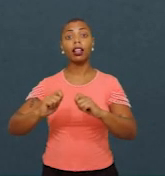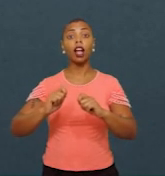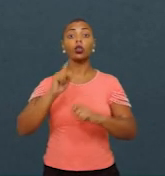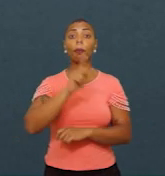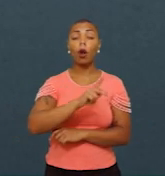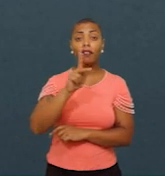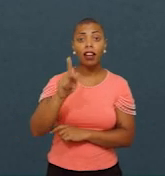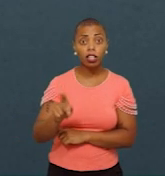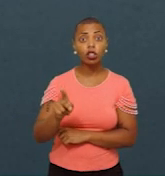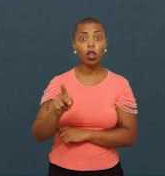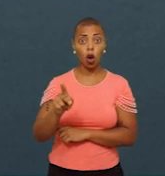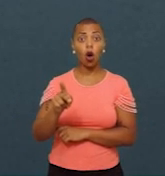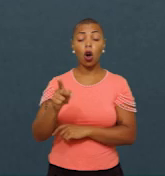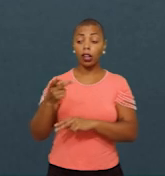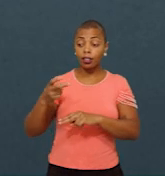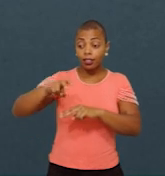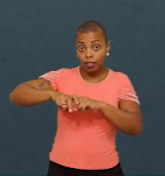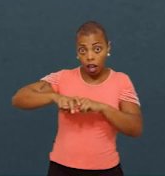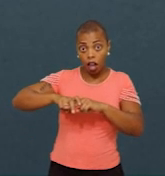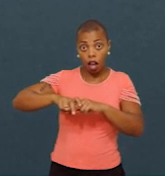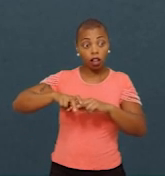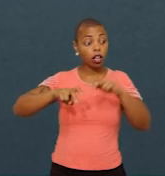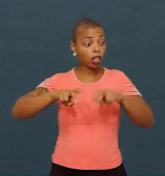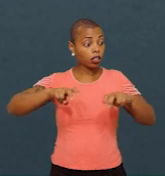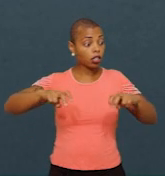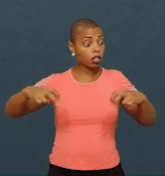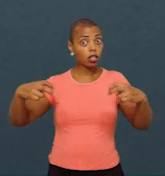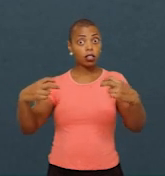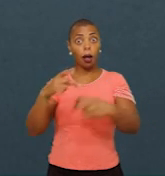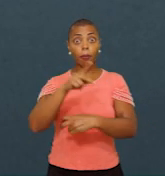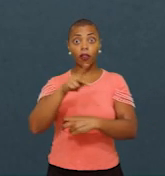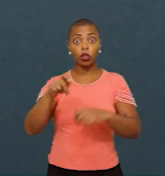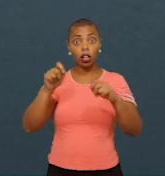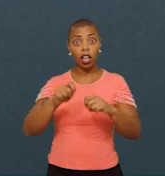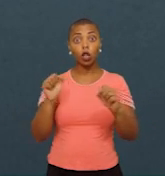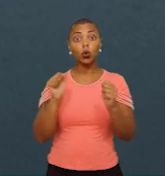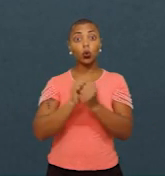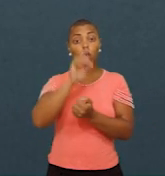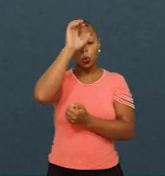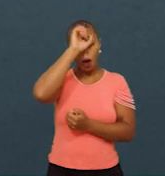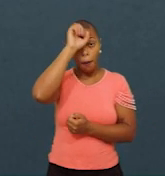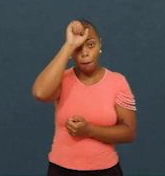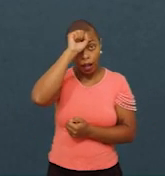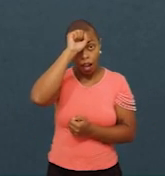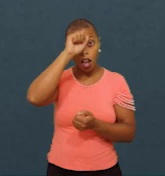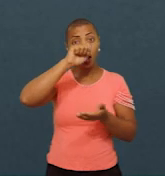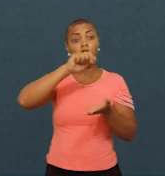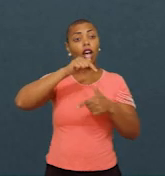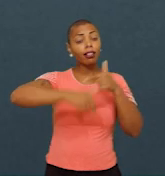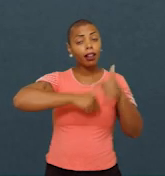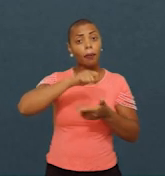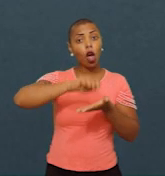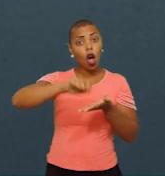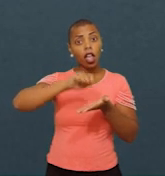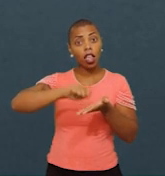se sentar com seus colegas, aprender juntos, corrigir trabalhos,